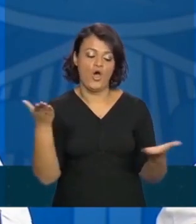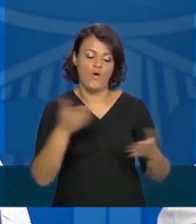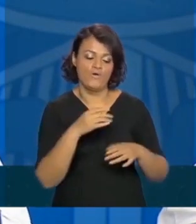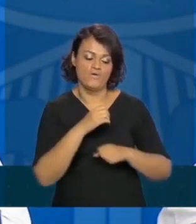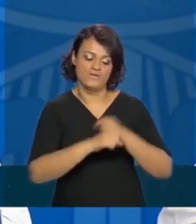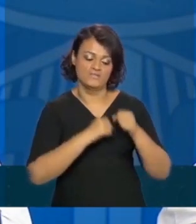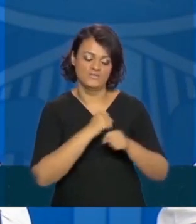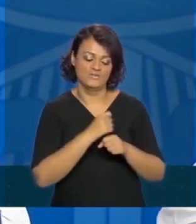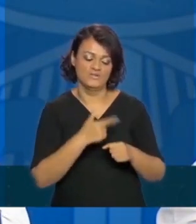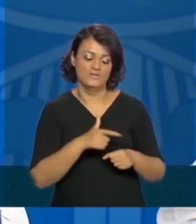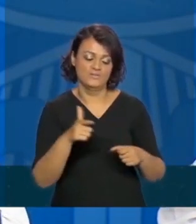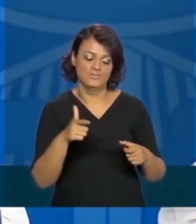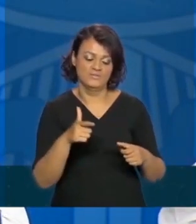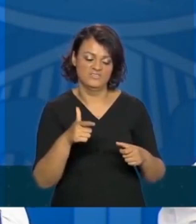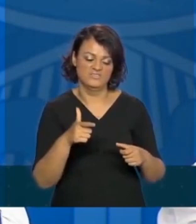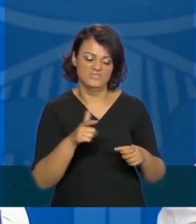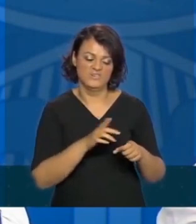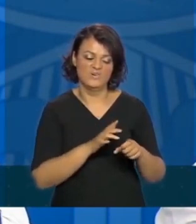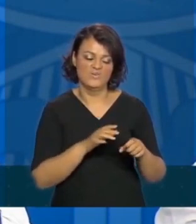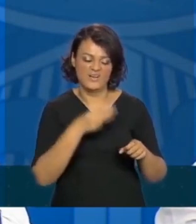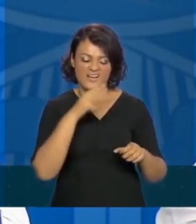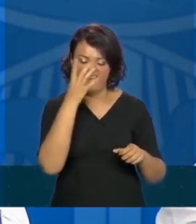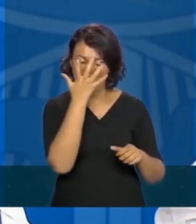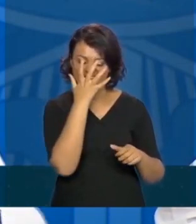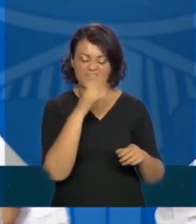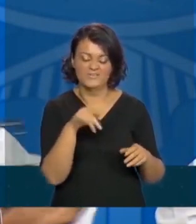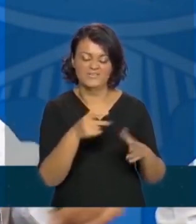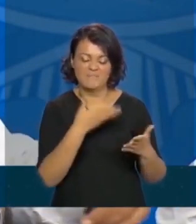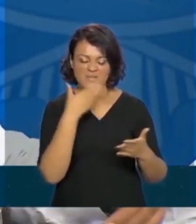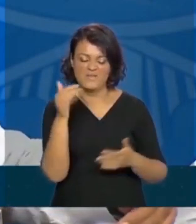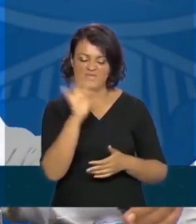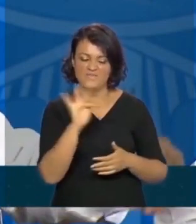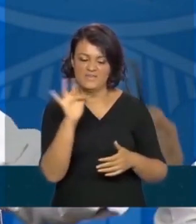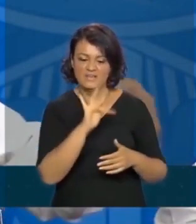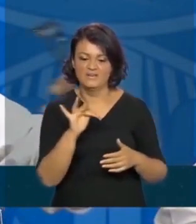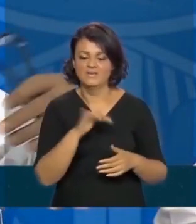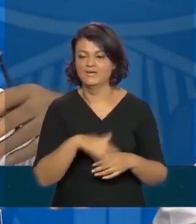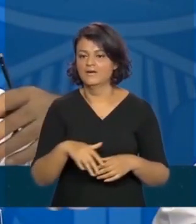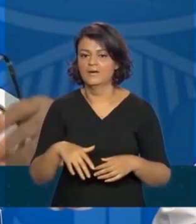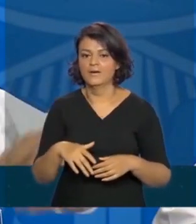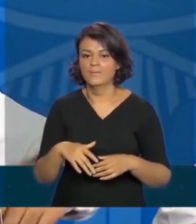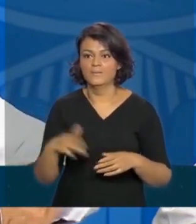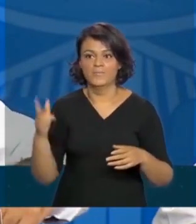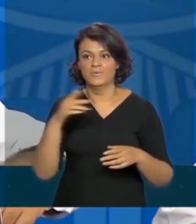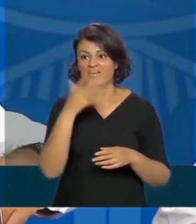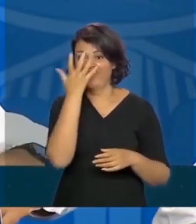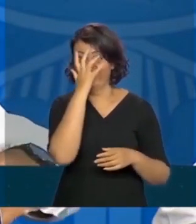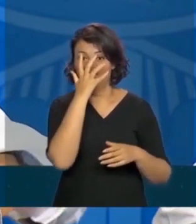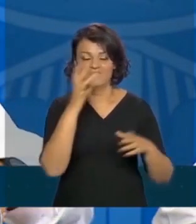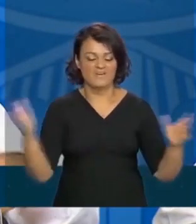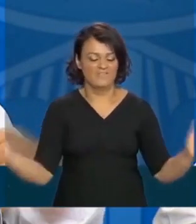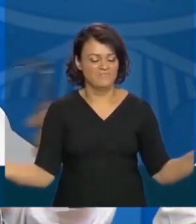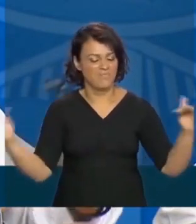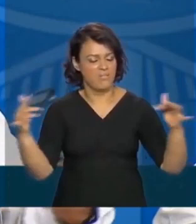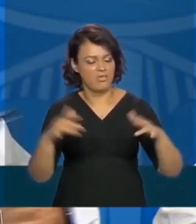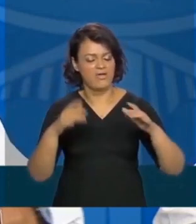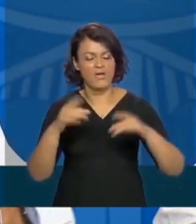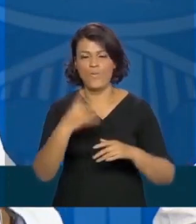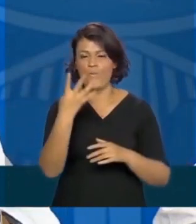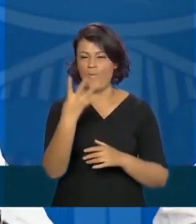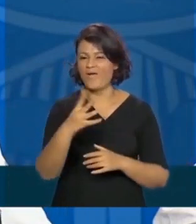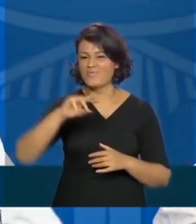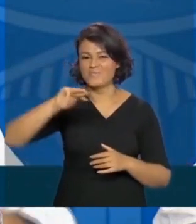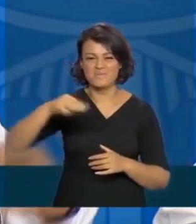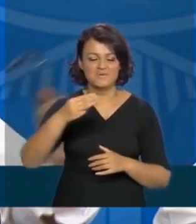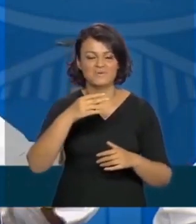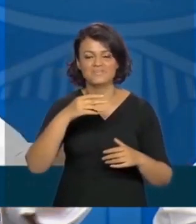ano que aconteceu o carnaval vai ser um pouco mais cedo porque nós fizemos uma mega aglomeração blocos com 4 milhões